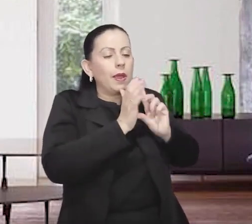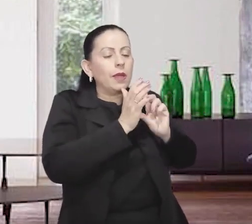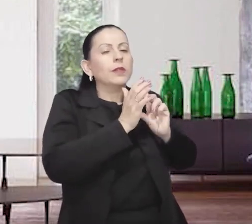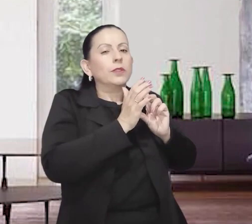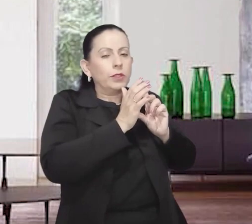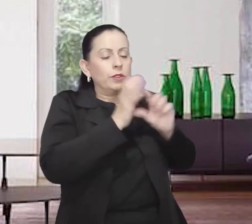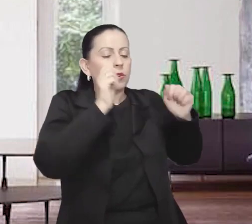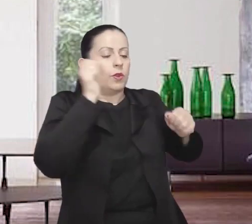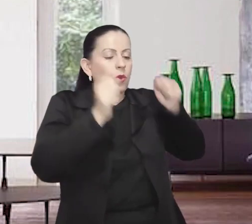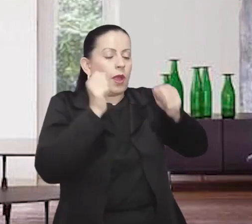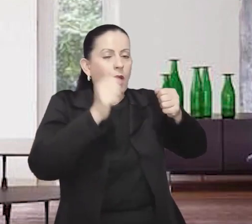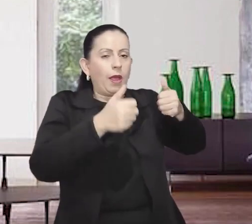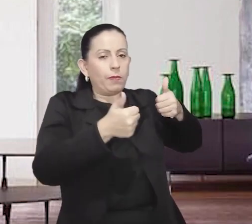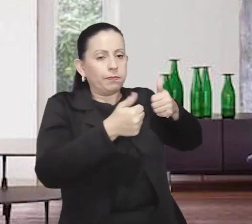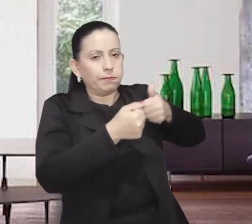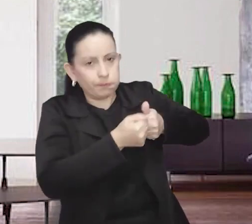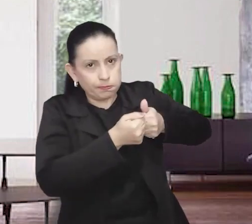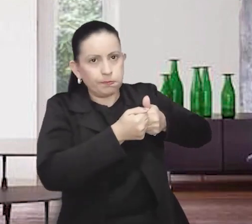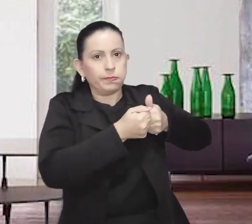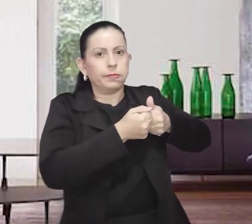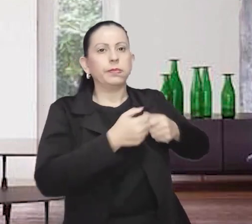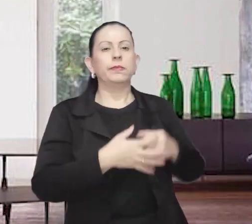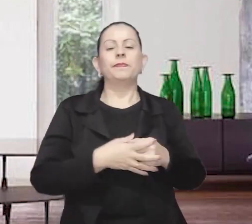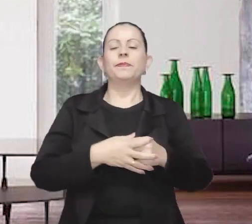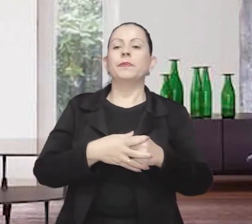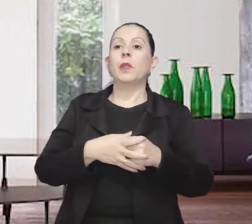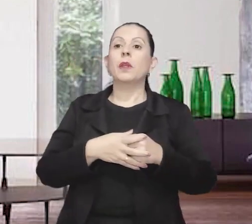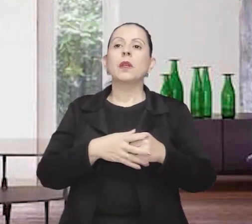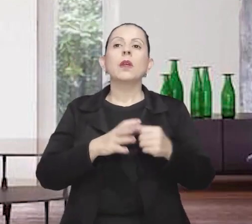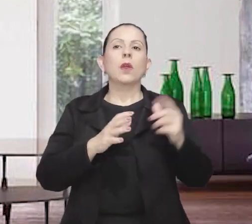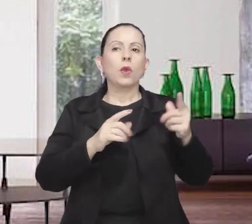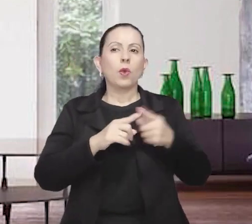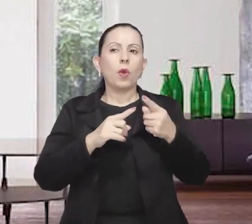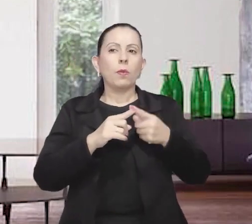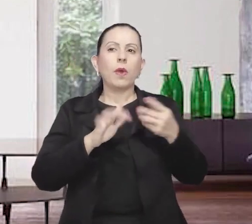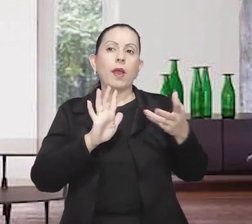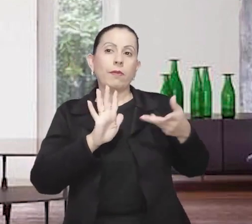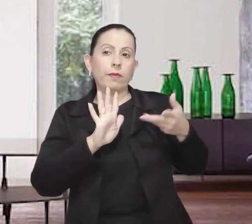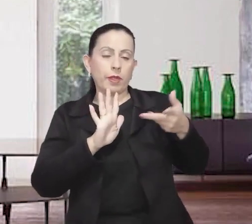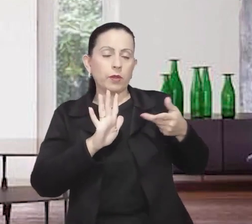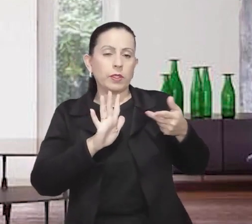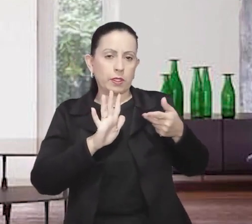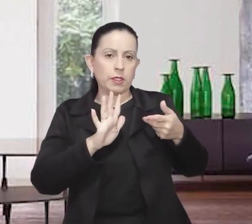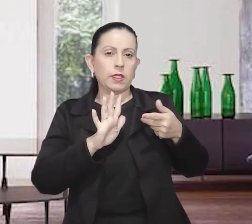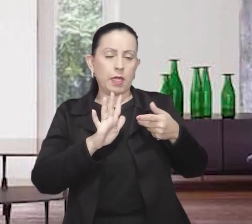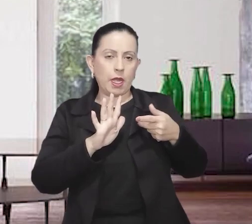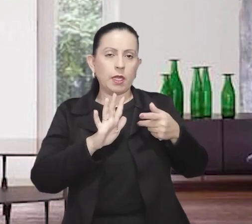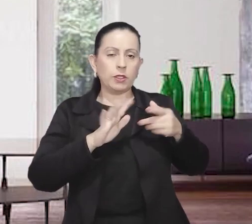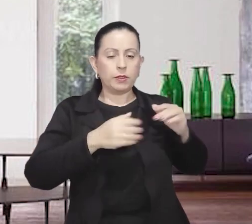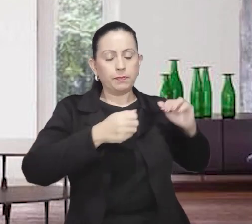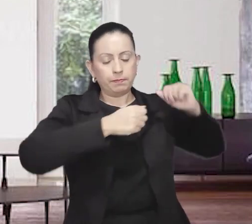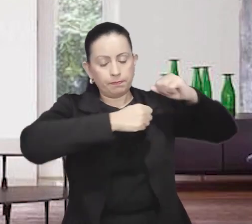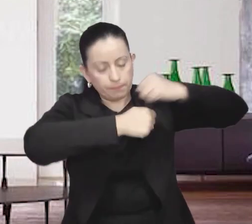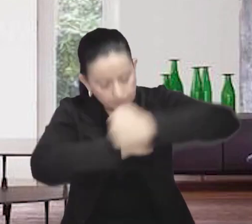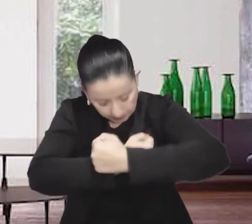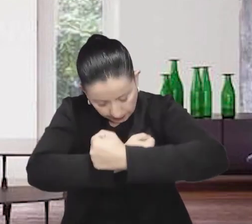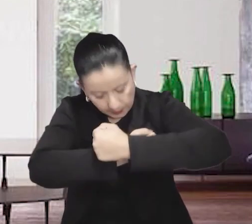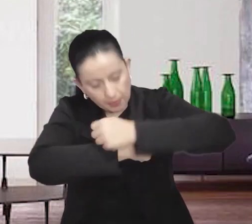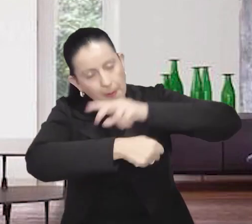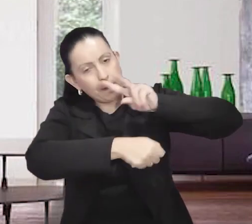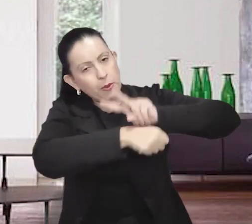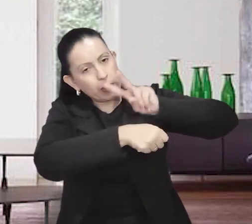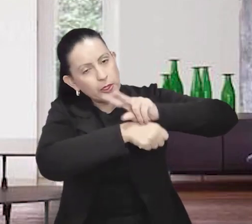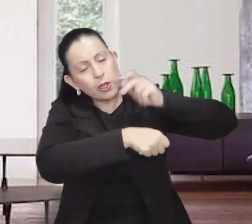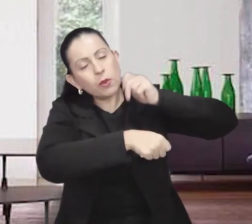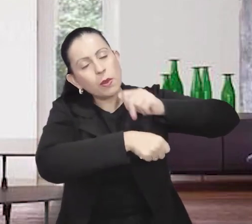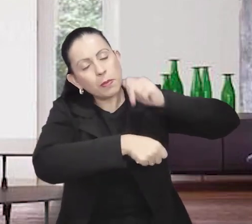espantosa, joga-se ao chão, abraçado com a menina, tomando cuidado para ela não se machucar na